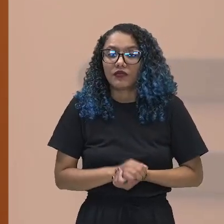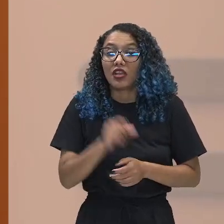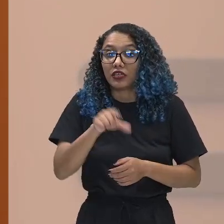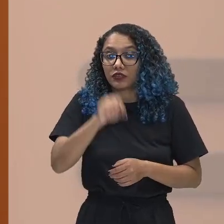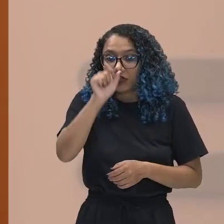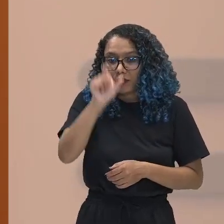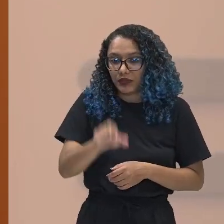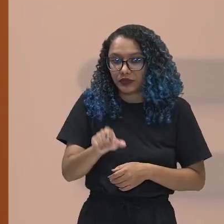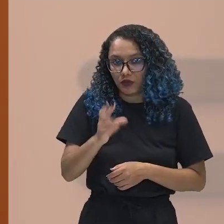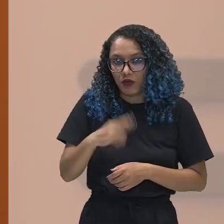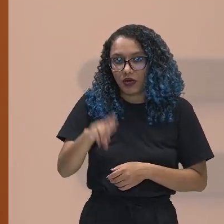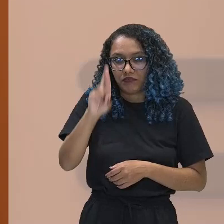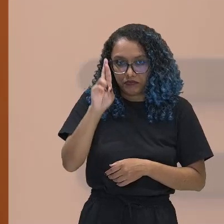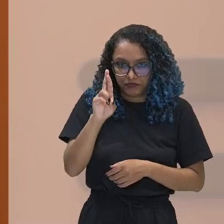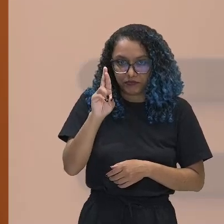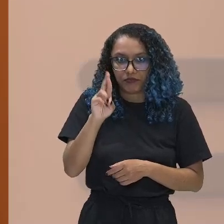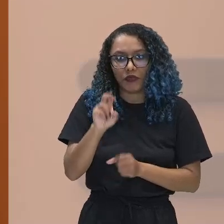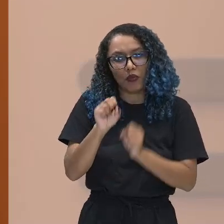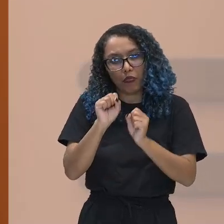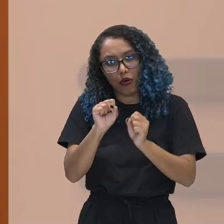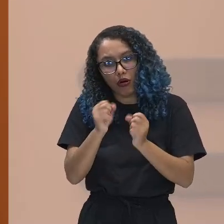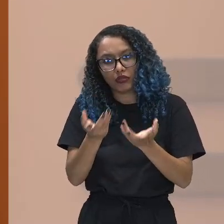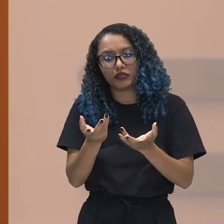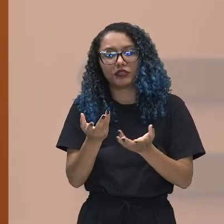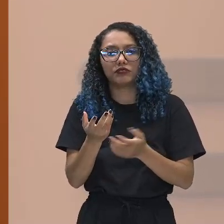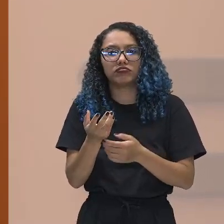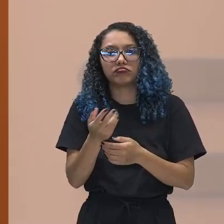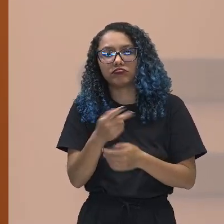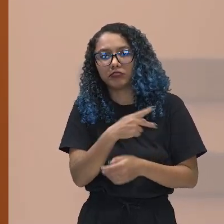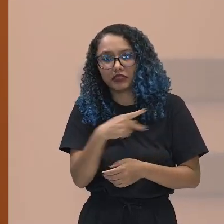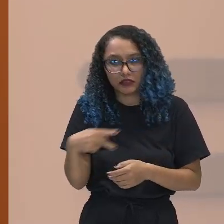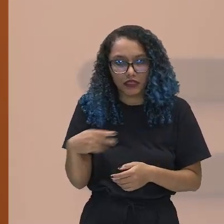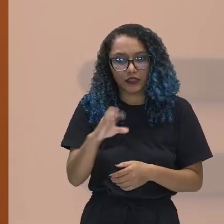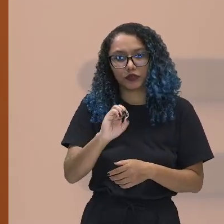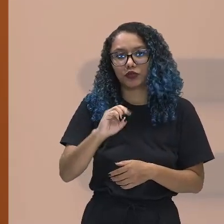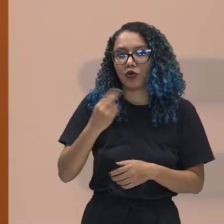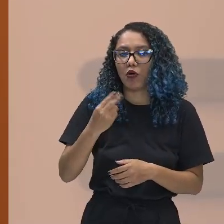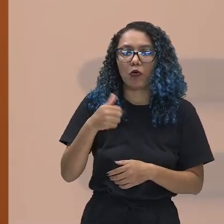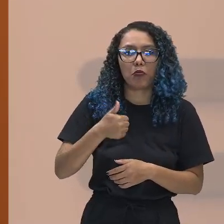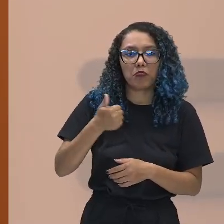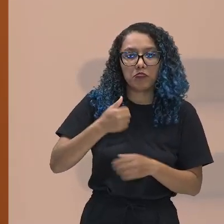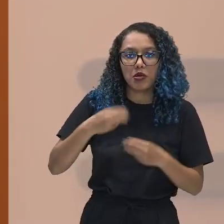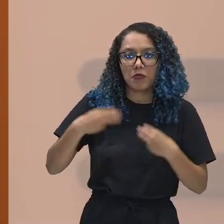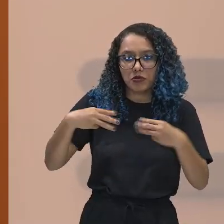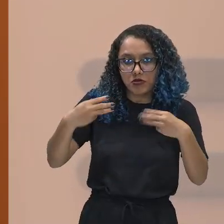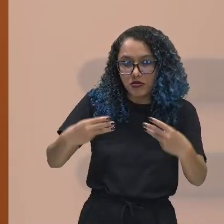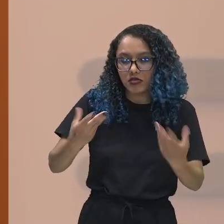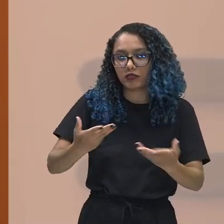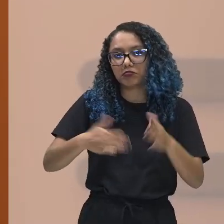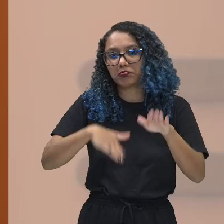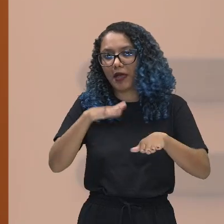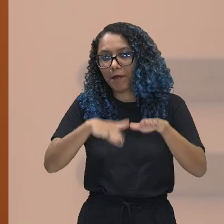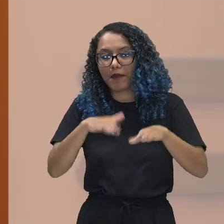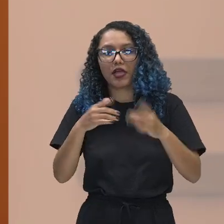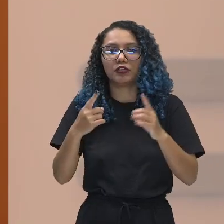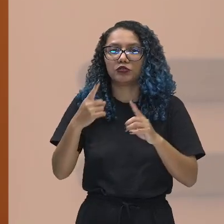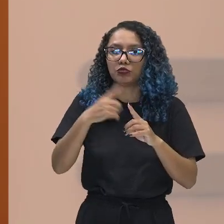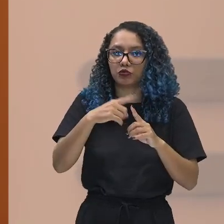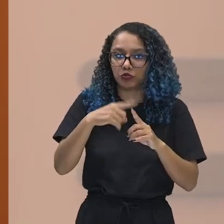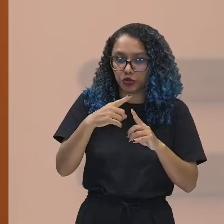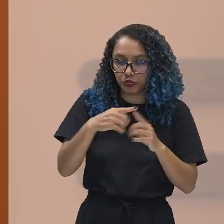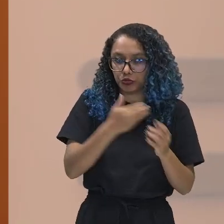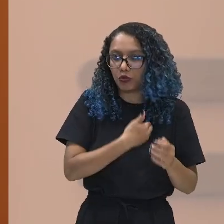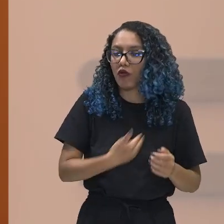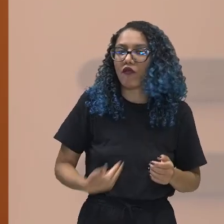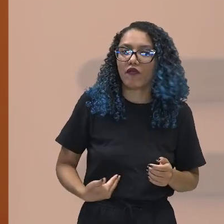representante, que pode ser o presidente, que pode ser o primeiro-ministro, dependendo do sistema de governo. Se